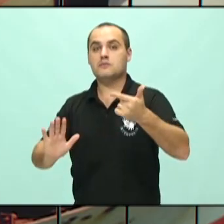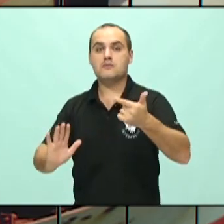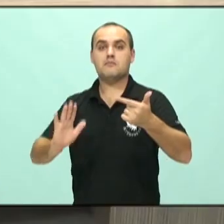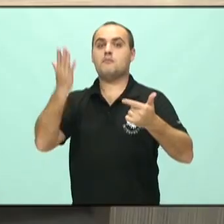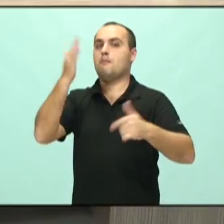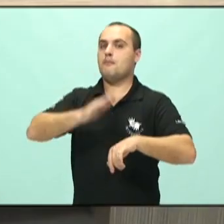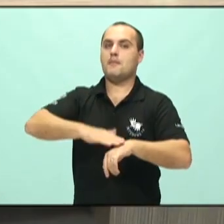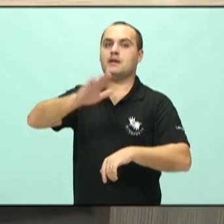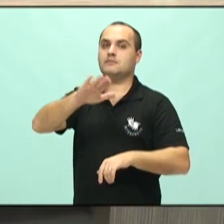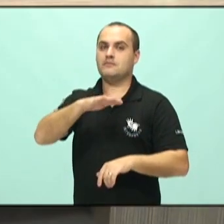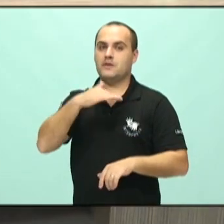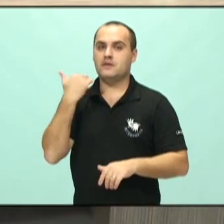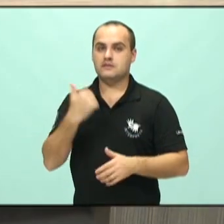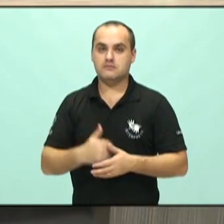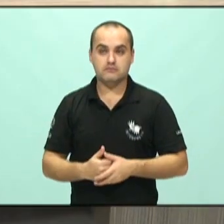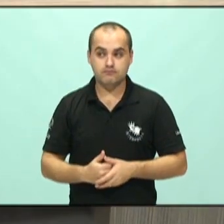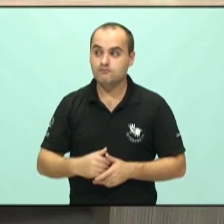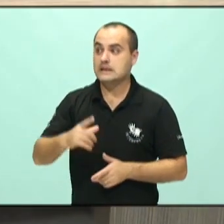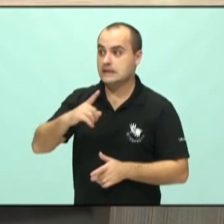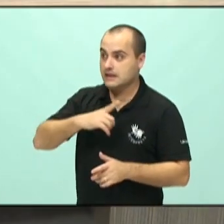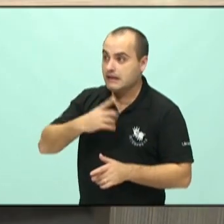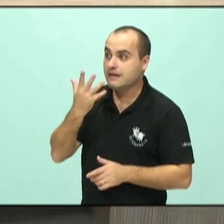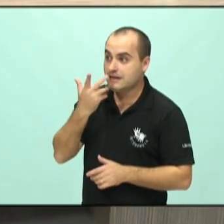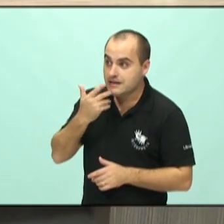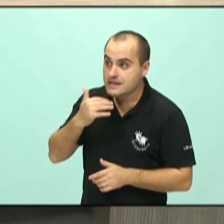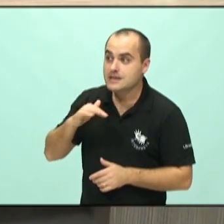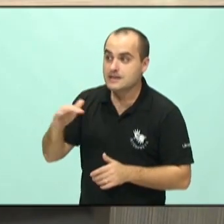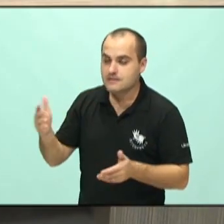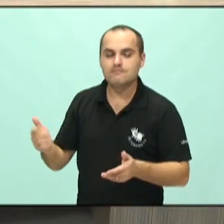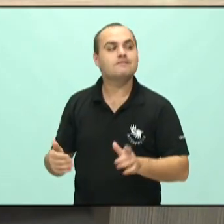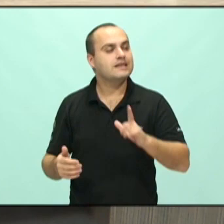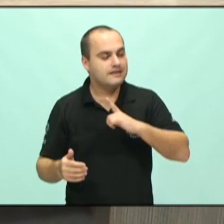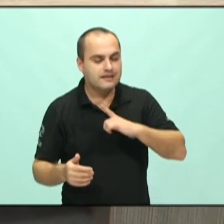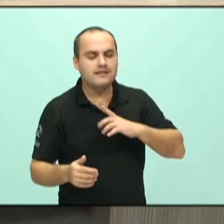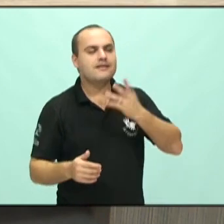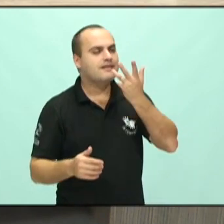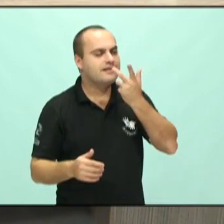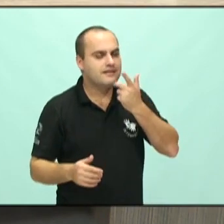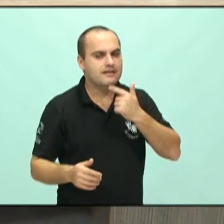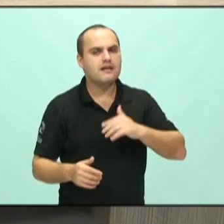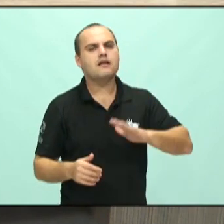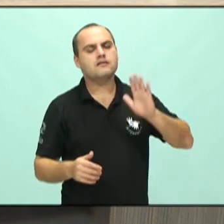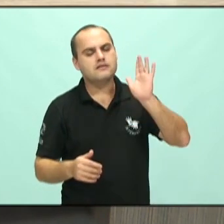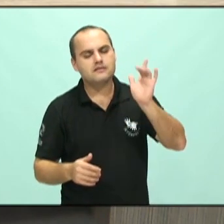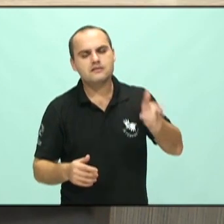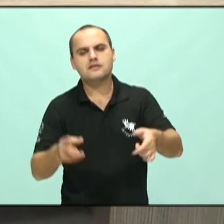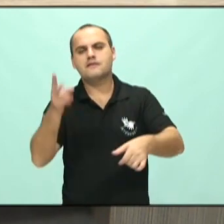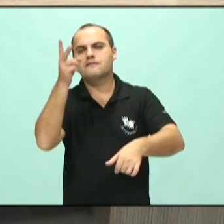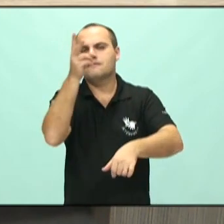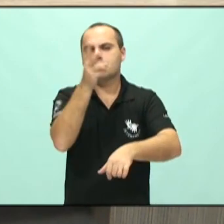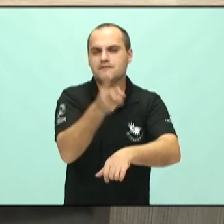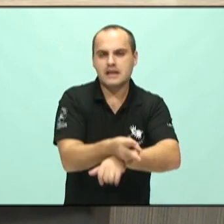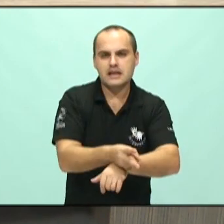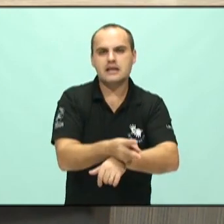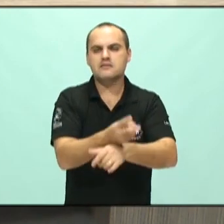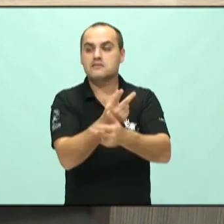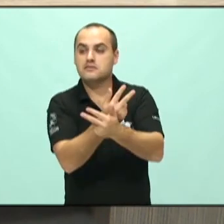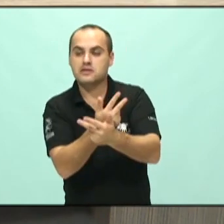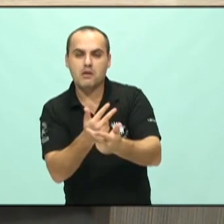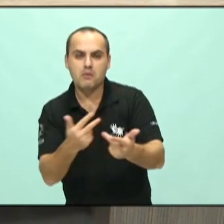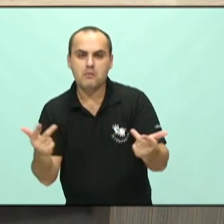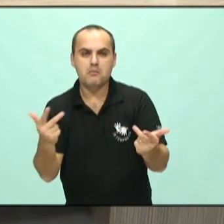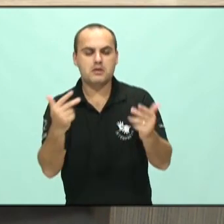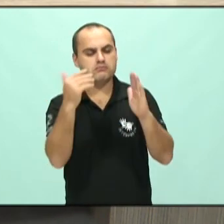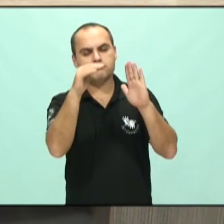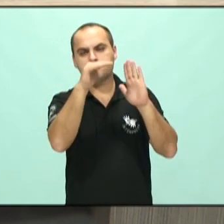crianças também. Entre as crianças também. Hoje a gente tem essa disseminação de alguns vídeos, de alguns tutoriais, né?